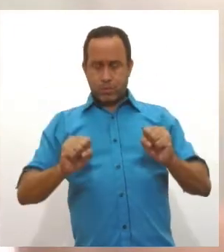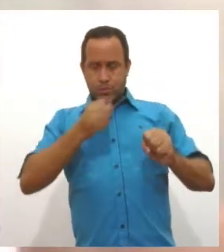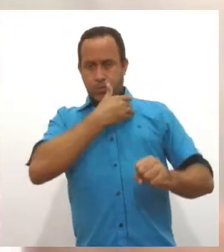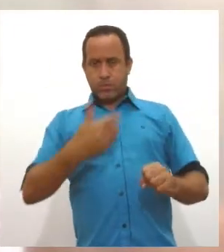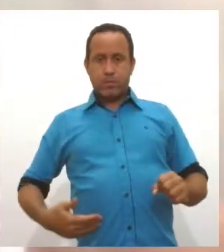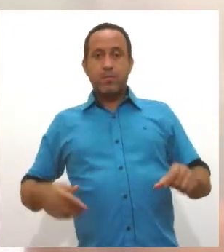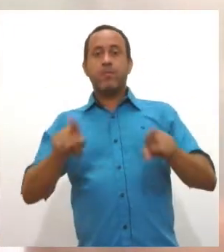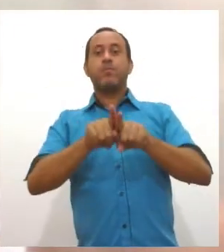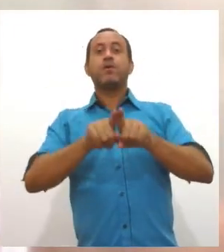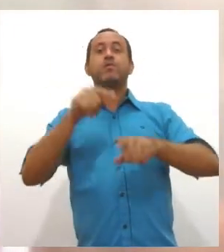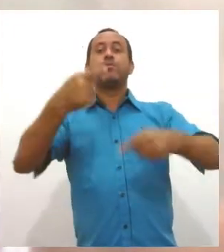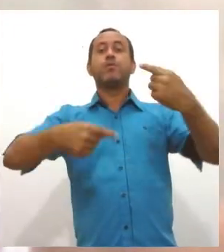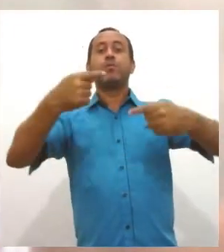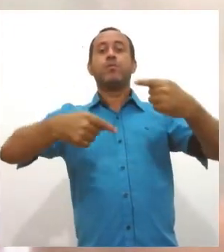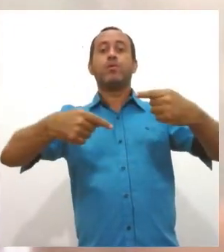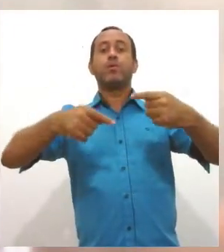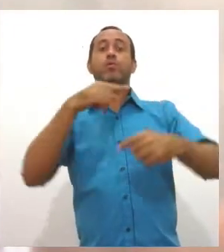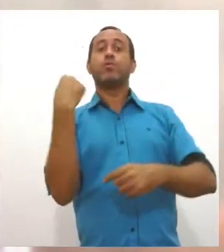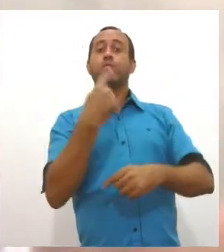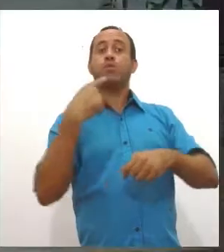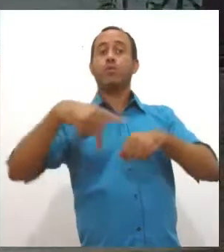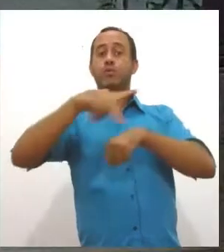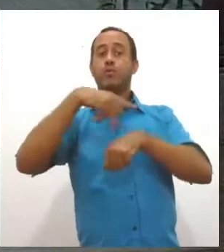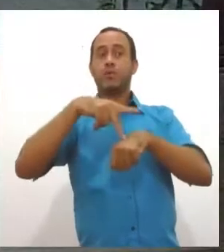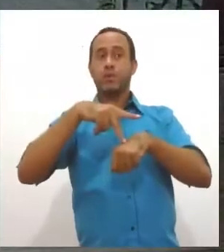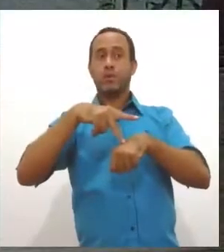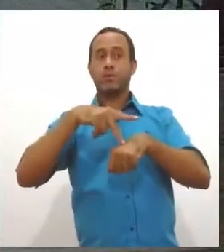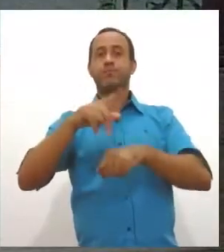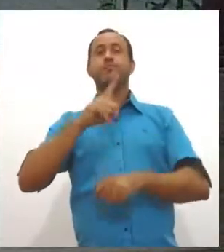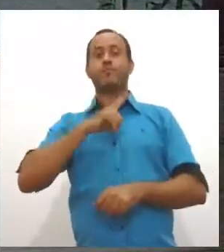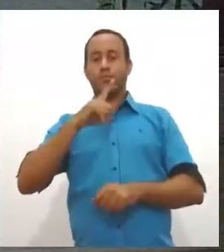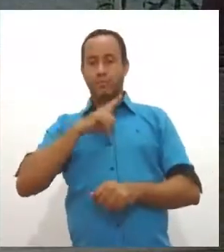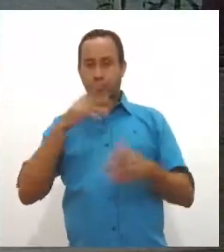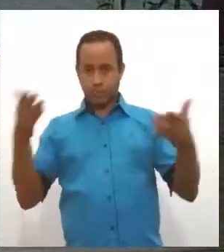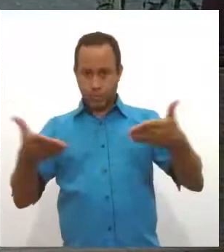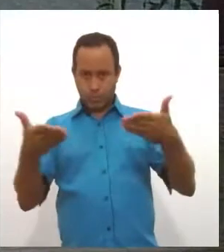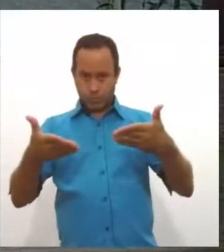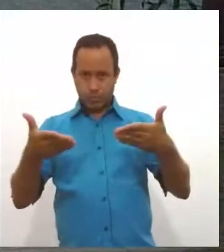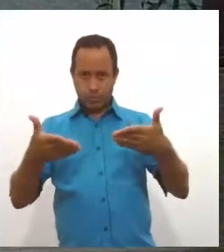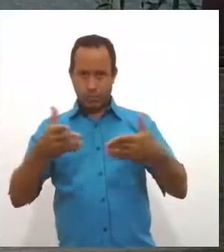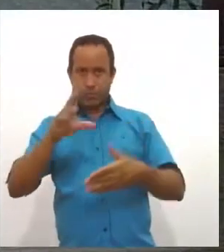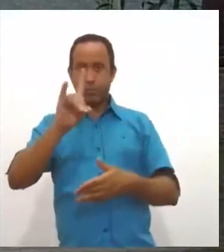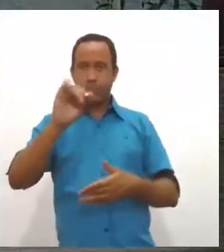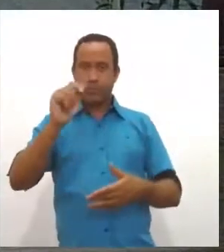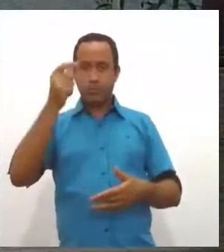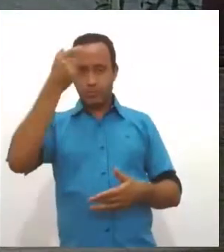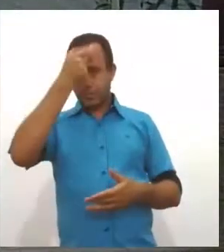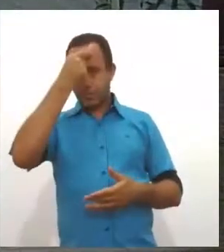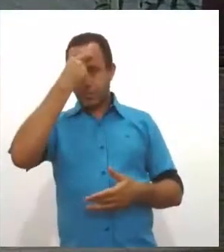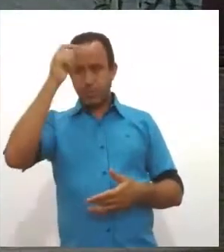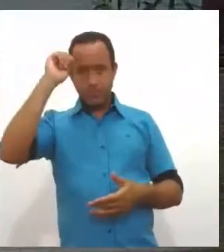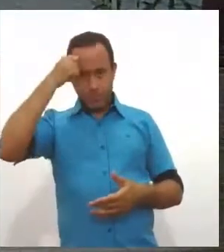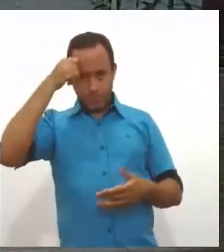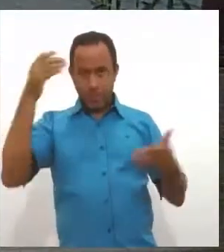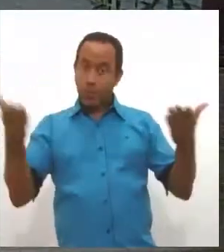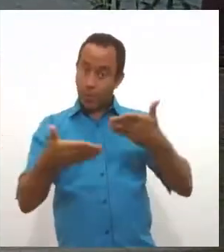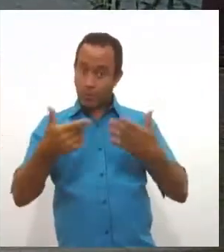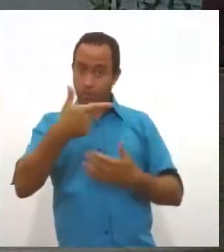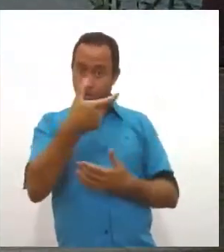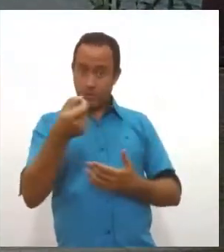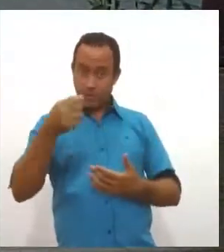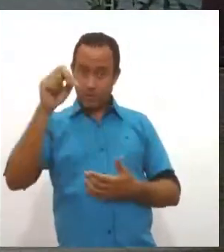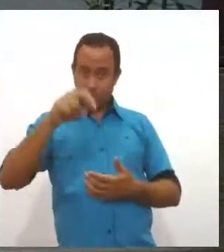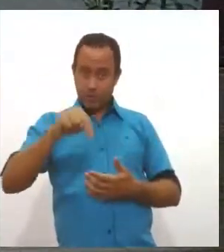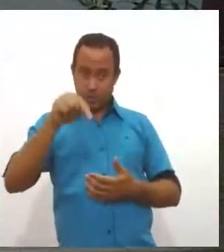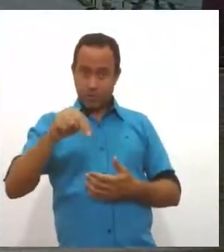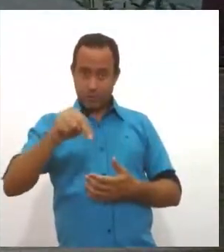área política do nosso país. A gente tem hoje, como eu falei aqui, o Dia da Consciência Negra, que é hoje, dia 20 de novembro, em